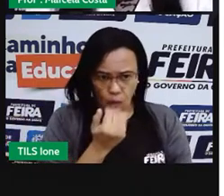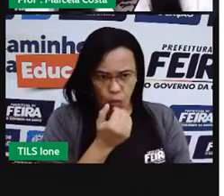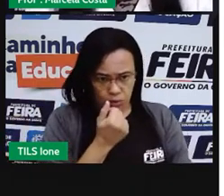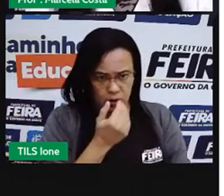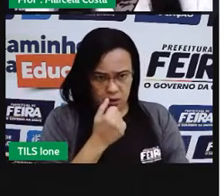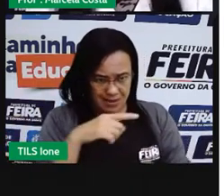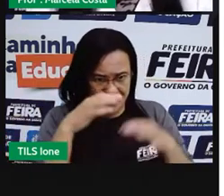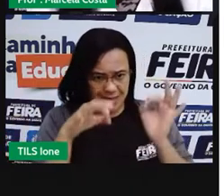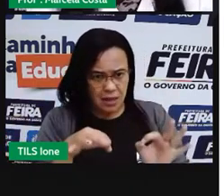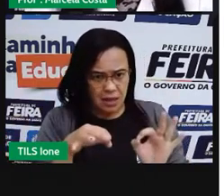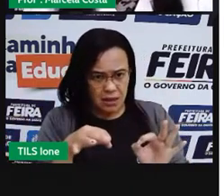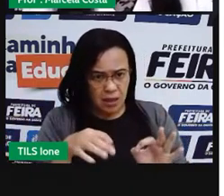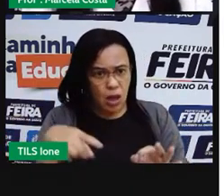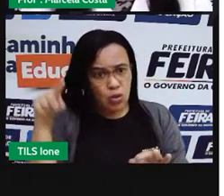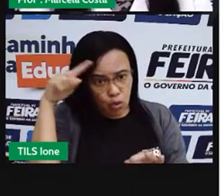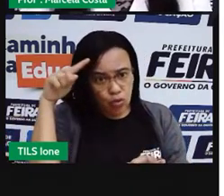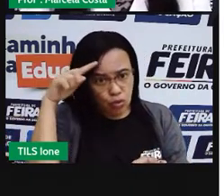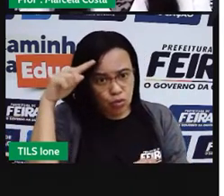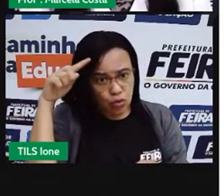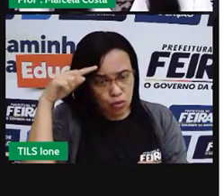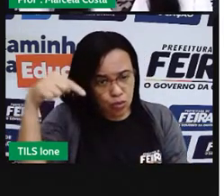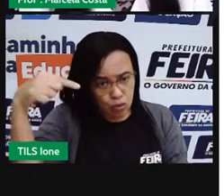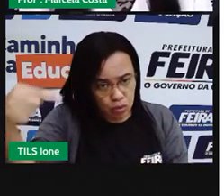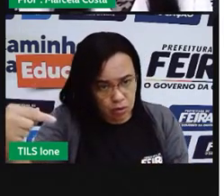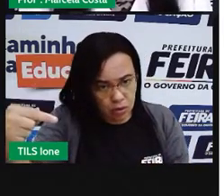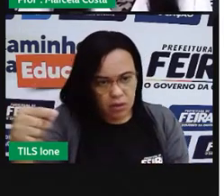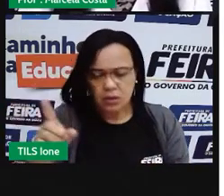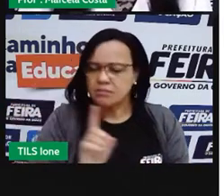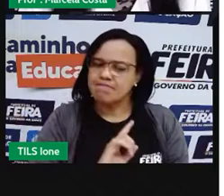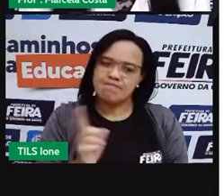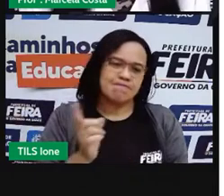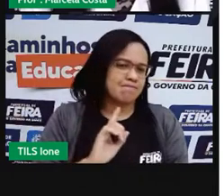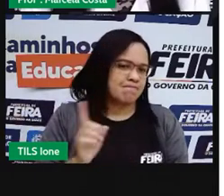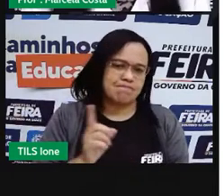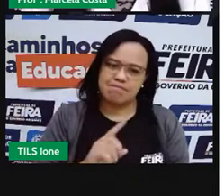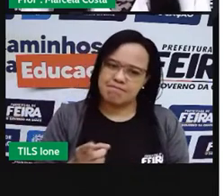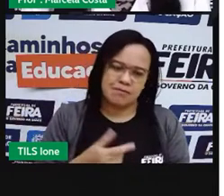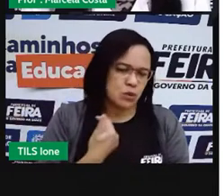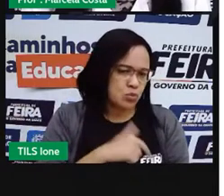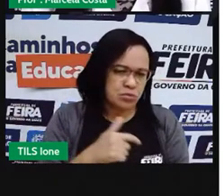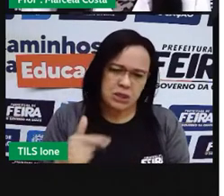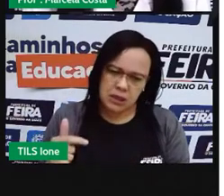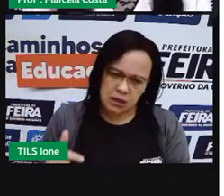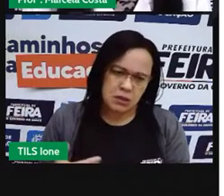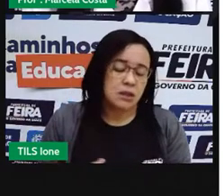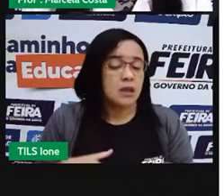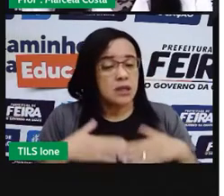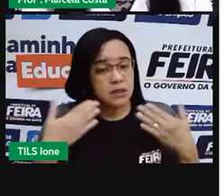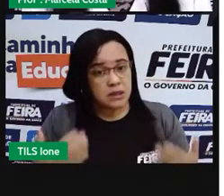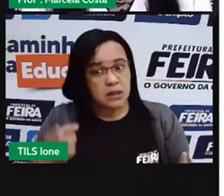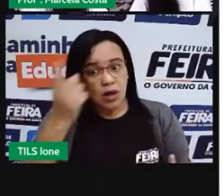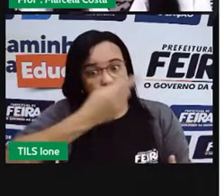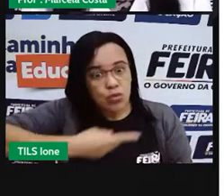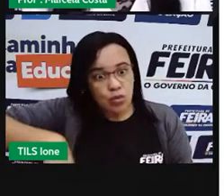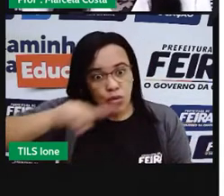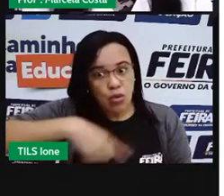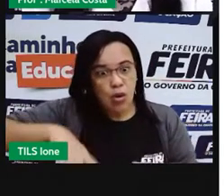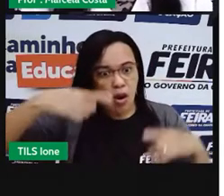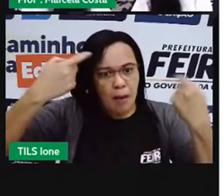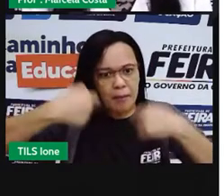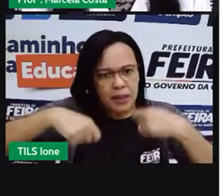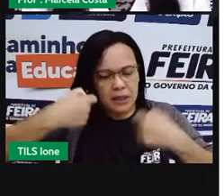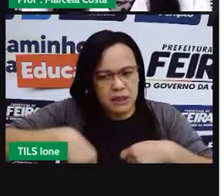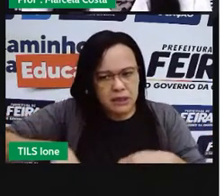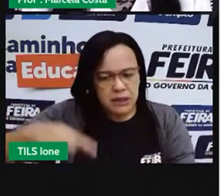pensamento. E se você tem acesso a isso, é importante fazer uma gestão adecuada, um mês, vou